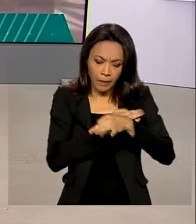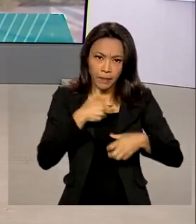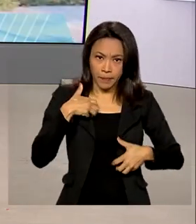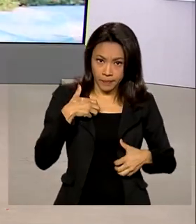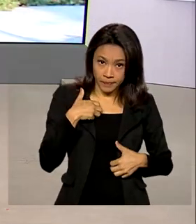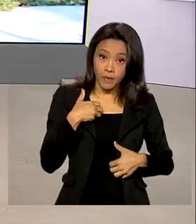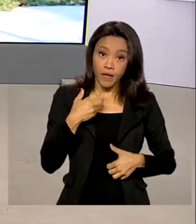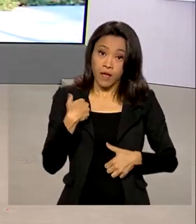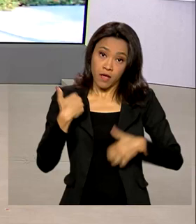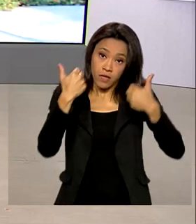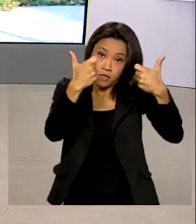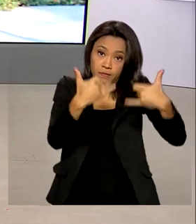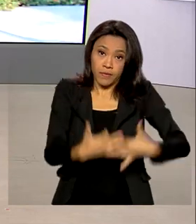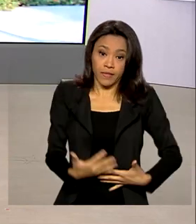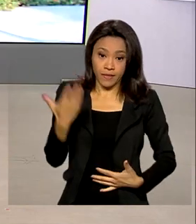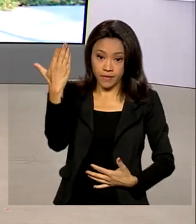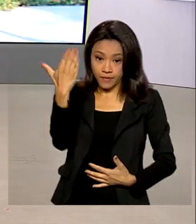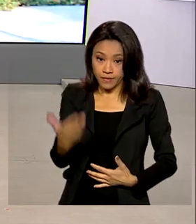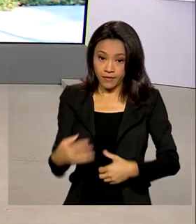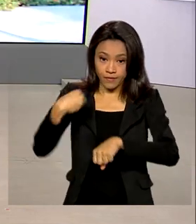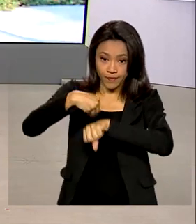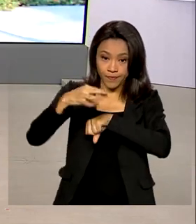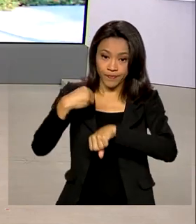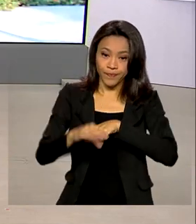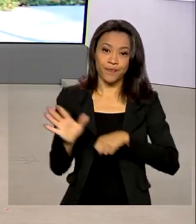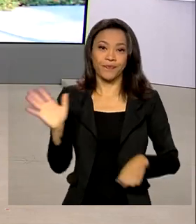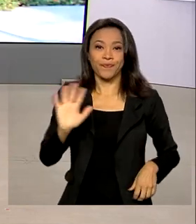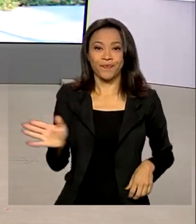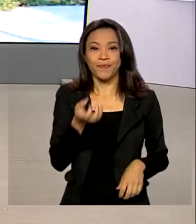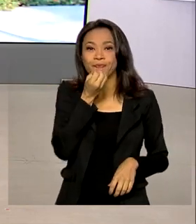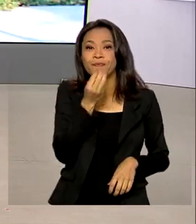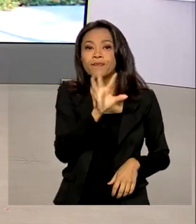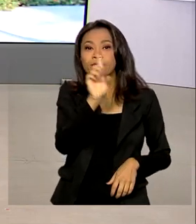com Glauco de Queiroz, ele traz pra gente as informações. Oi Glauco, bom dia.